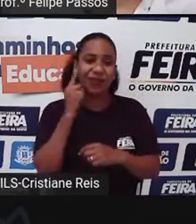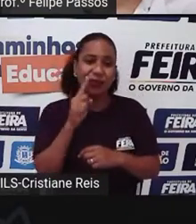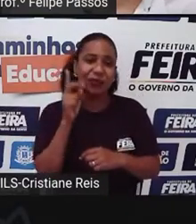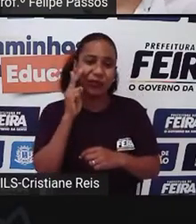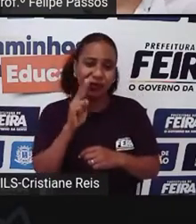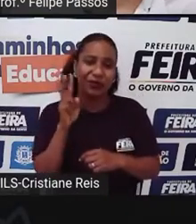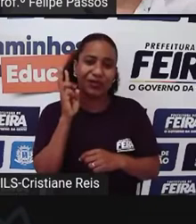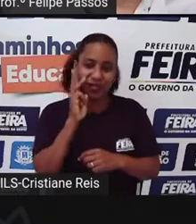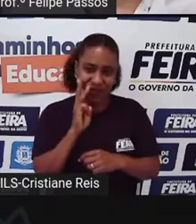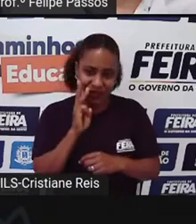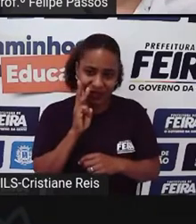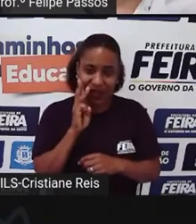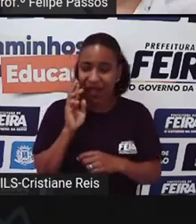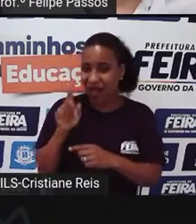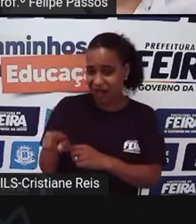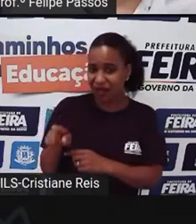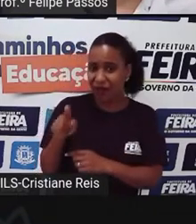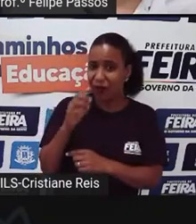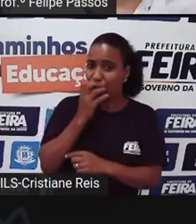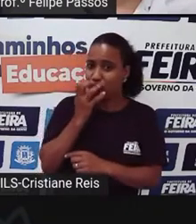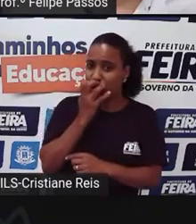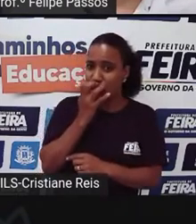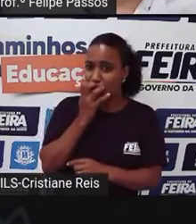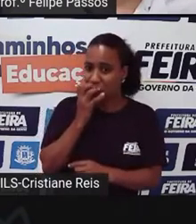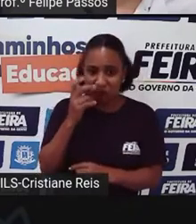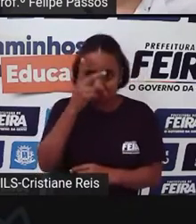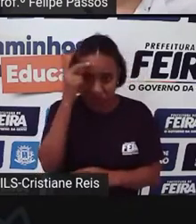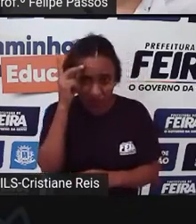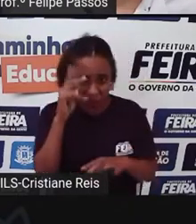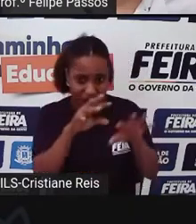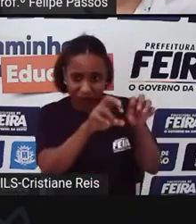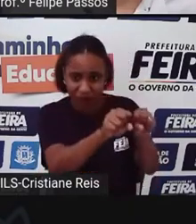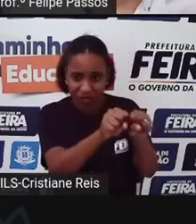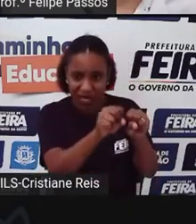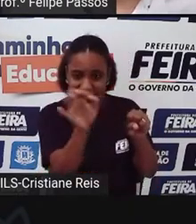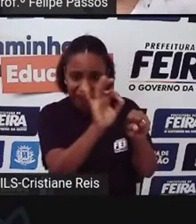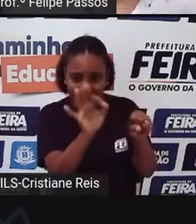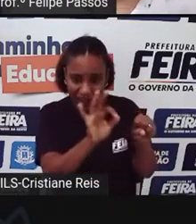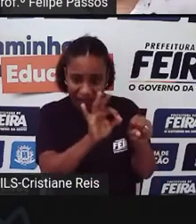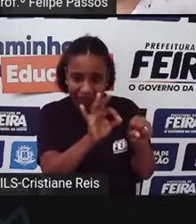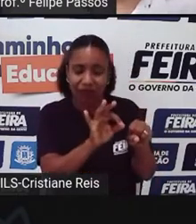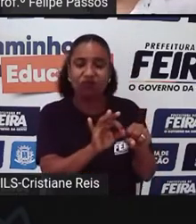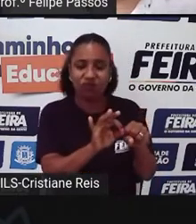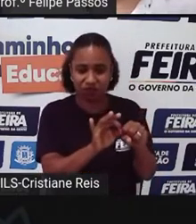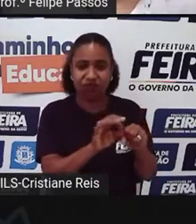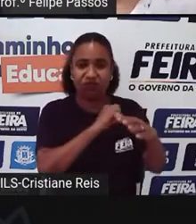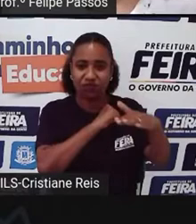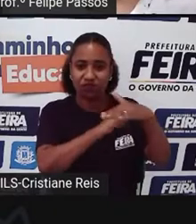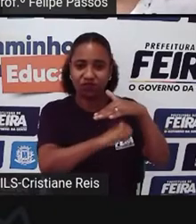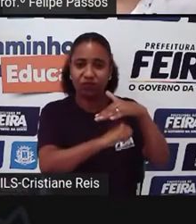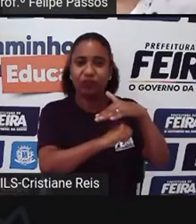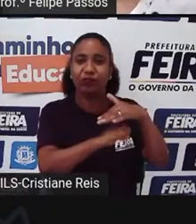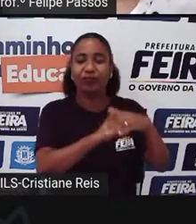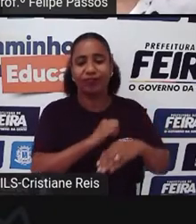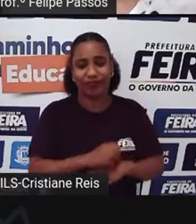De saúde Então O que eu vejo Nesses anos De vida É uma